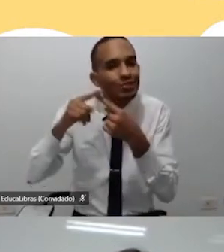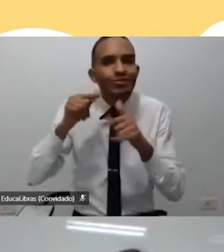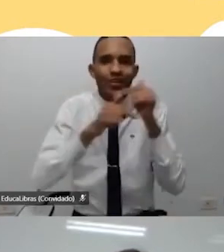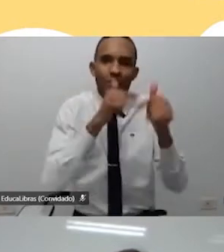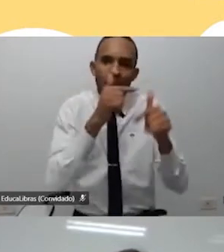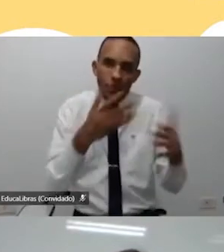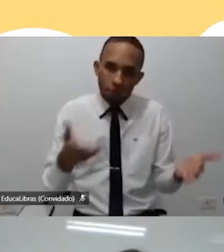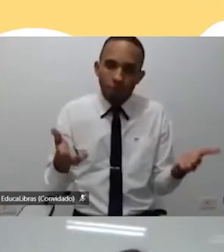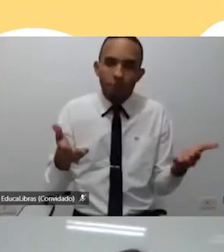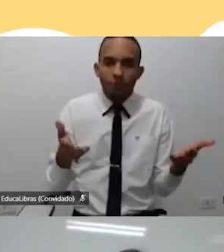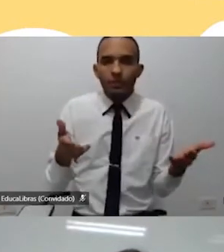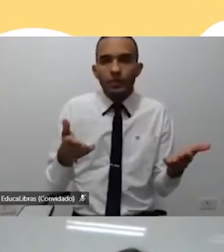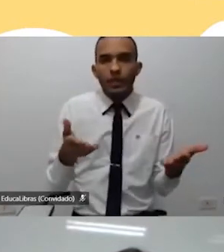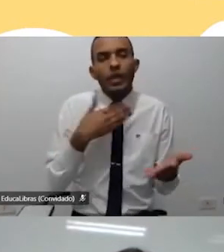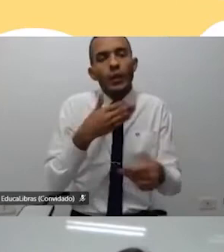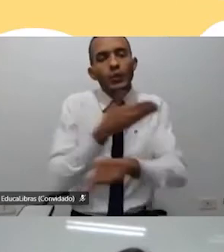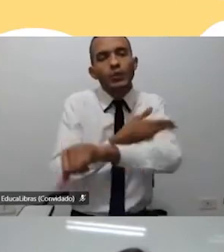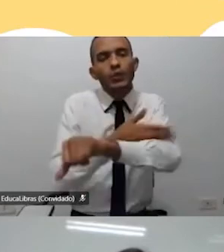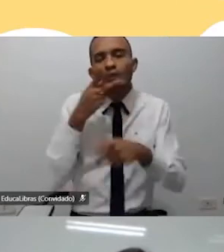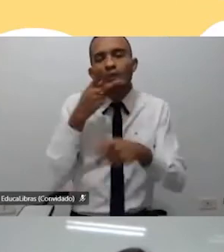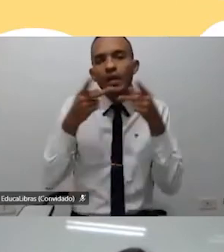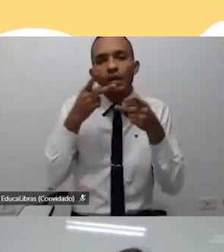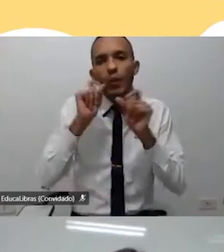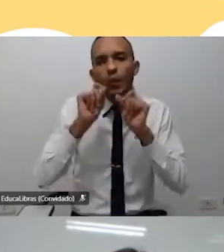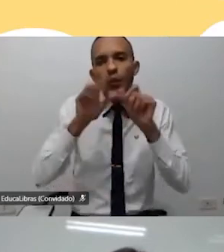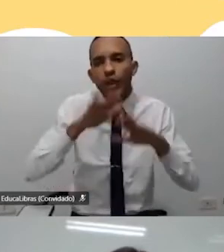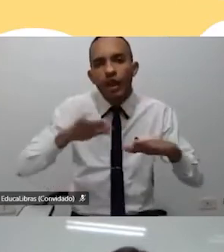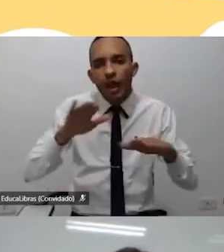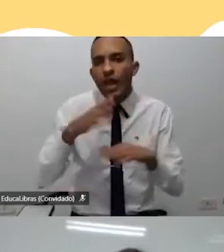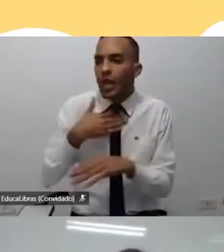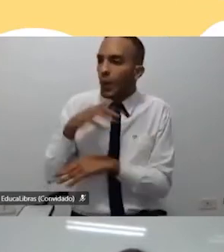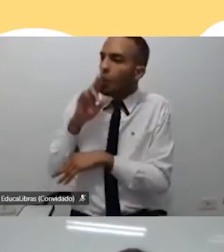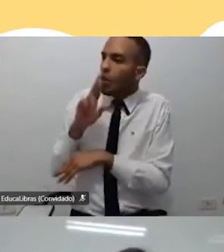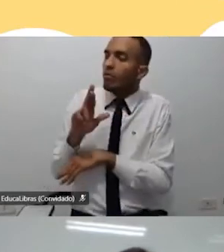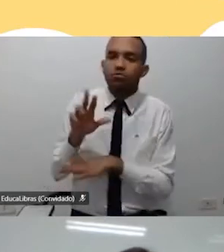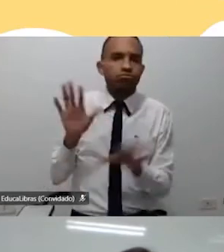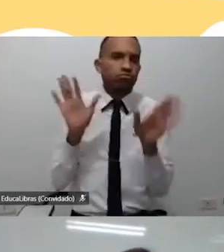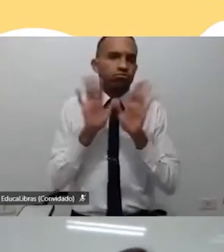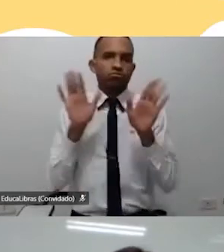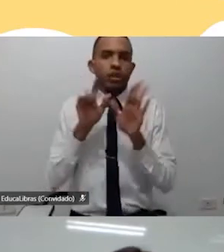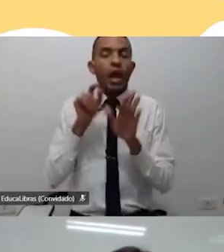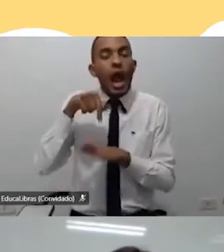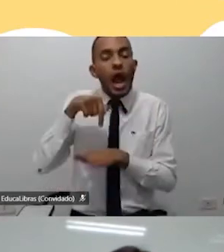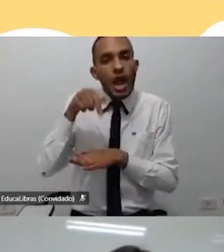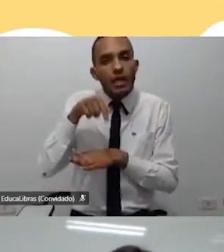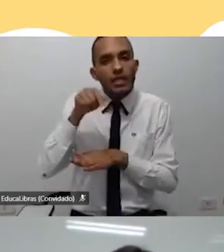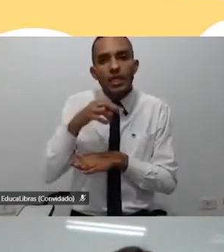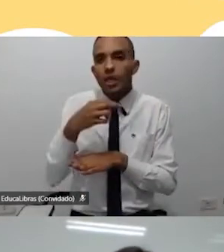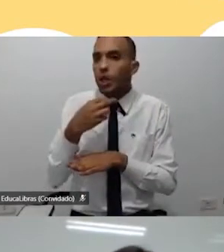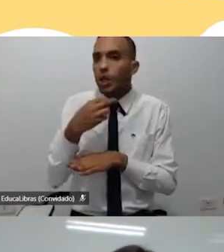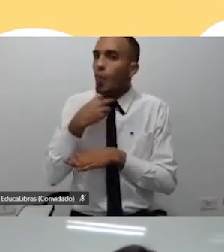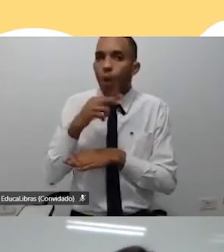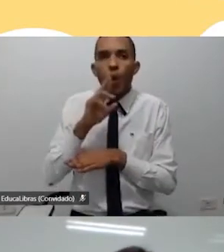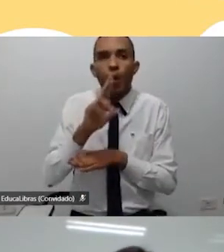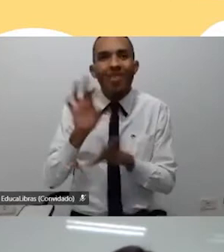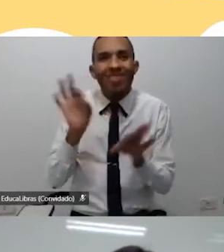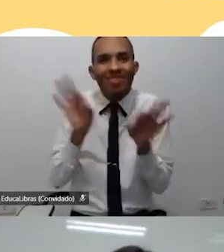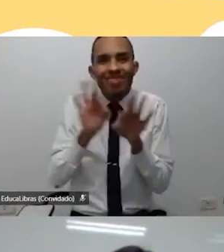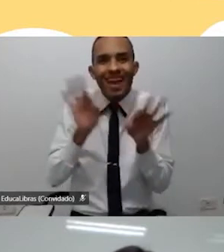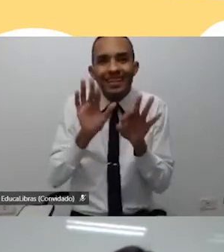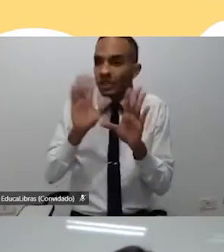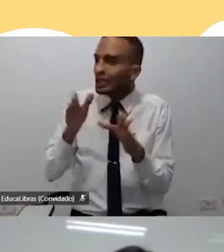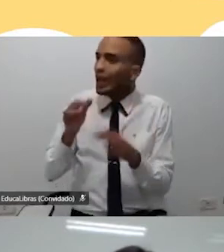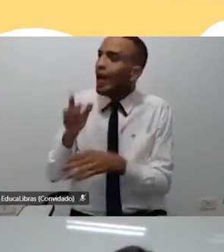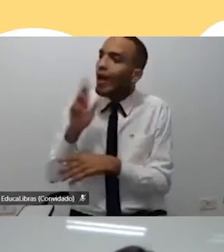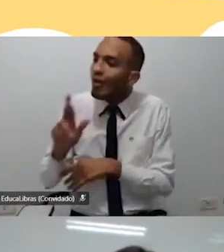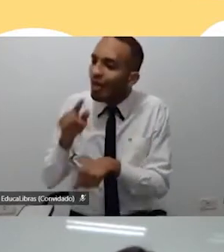Então, eu costumo dizer para eles que eu não dou resposta. Aqui na academia é proibido dar uma resposta pronta